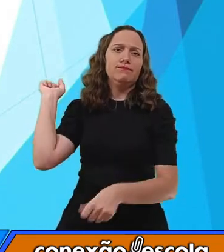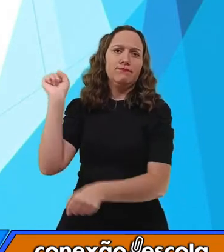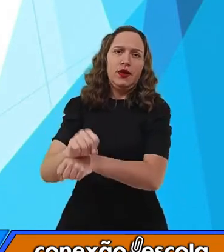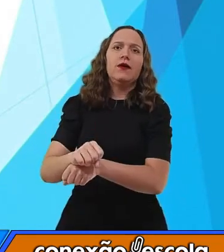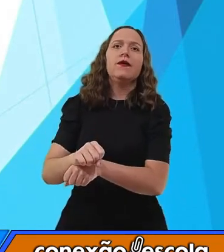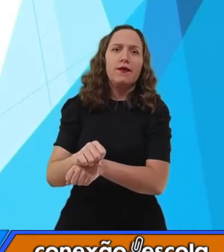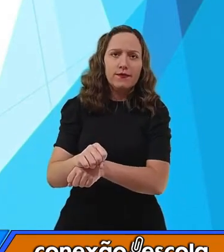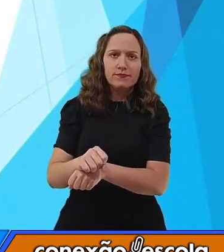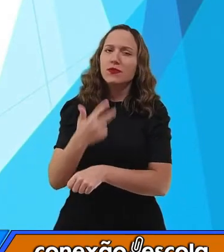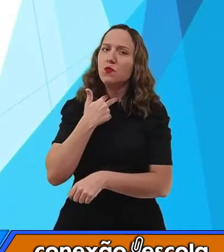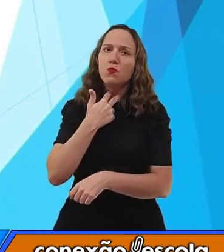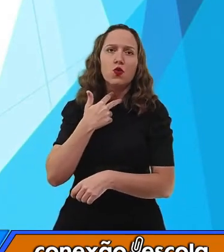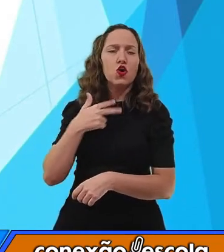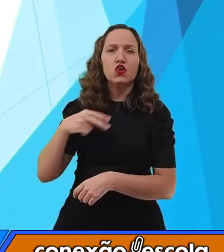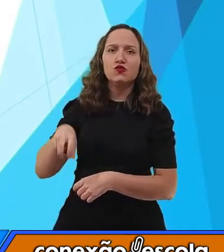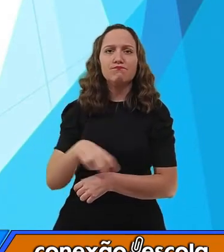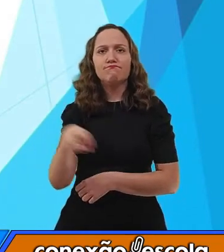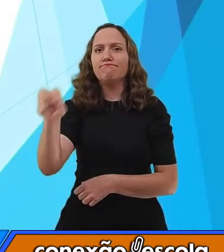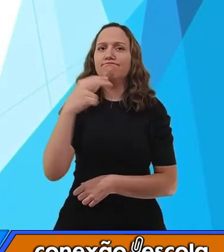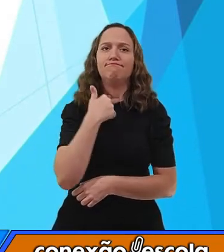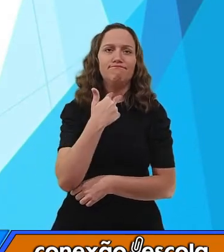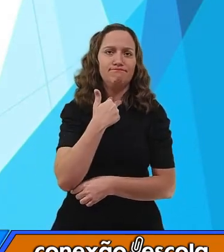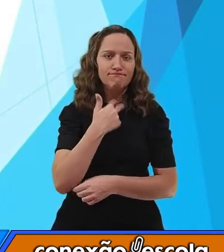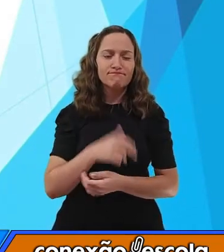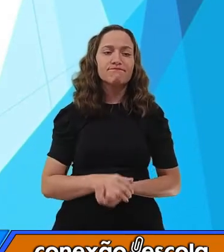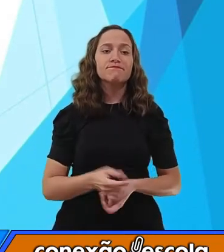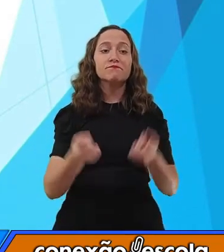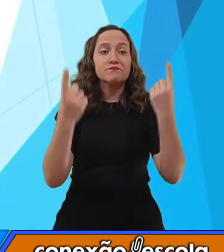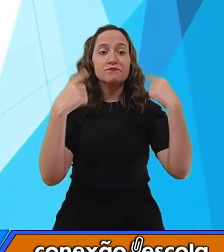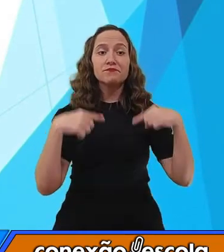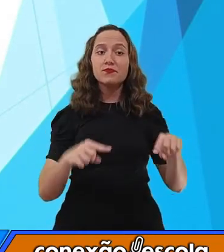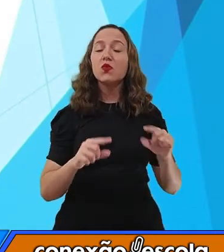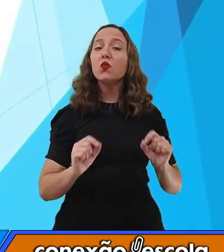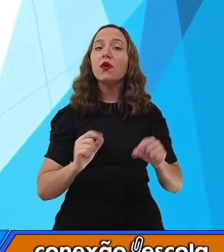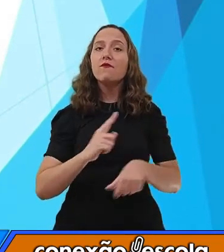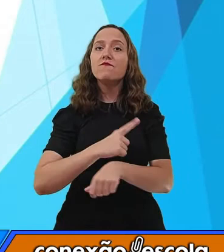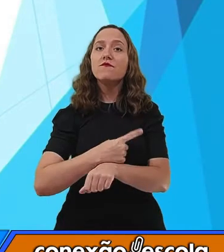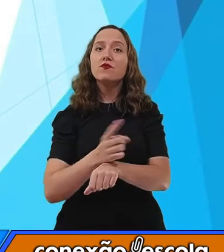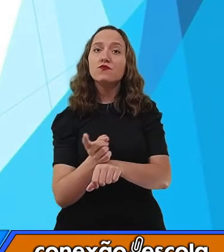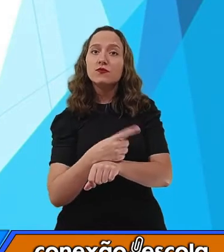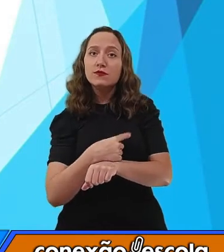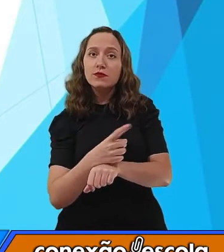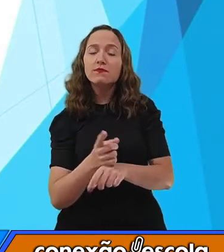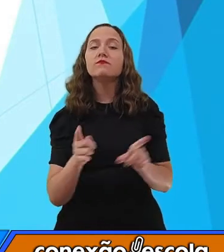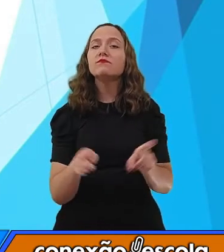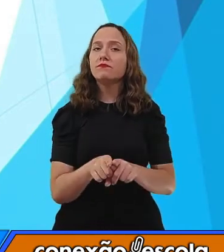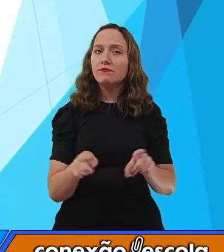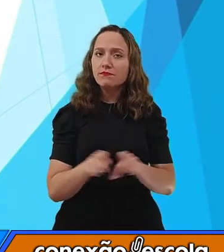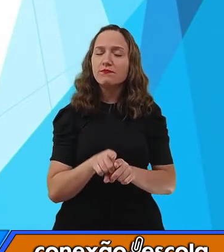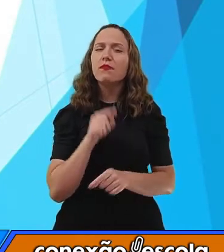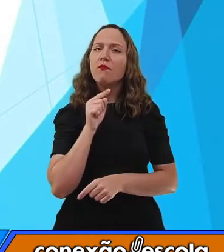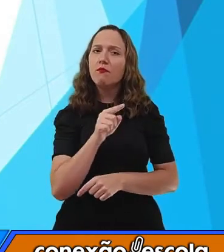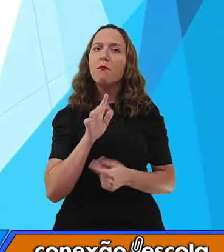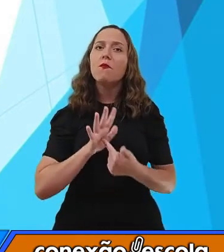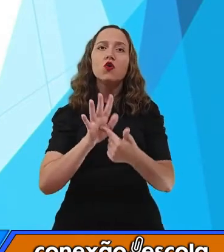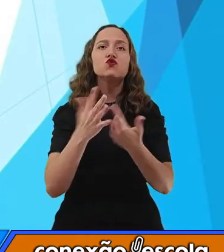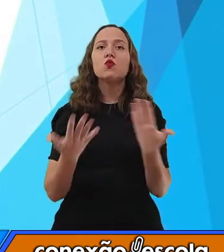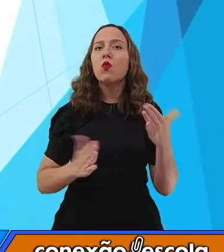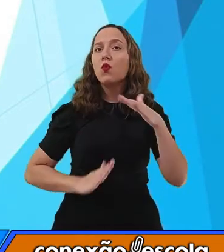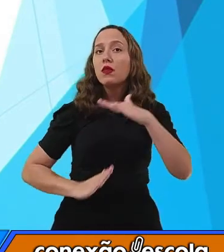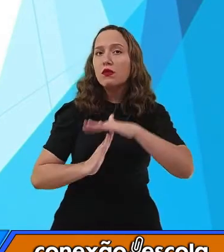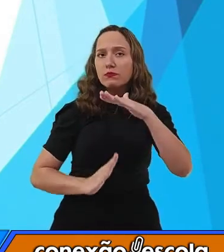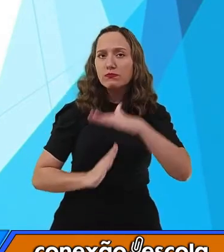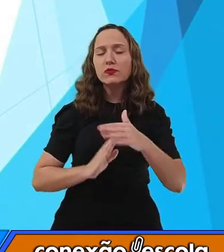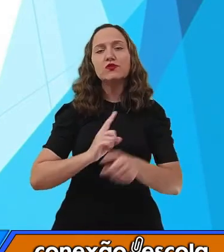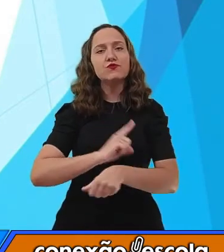e não seguir, tá? As placas de velocidade também, né? Elas estabelecem o limite de